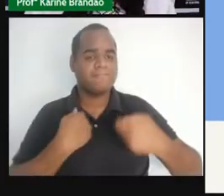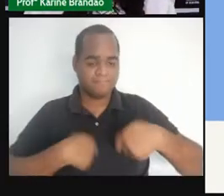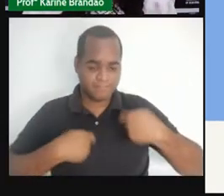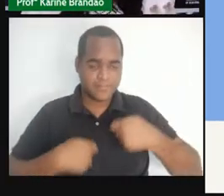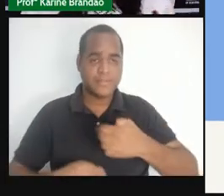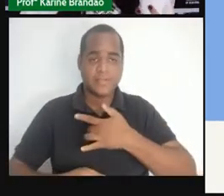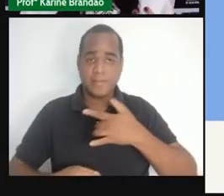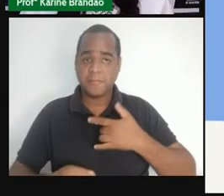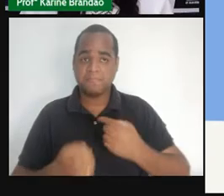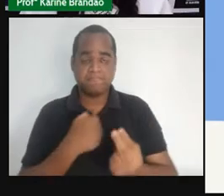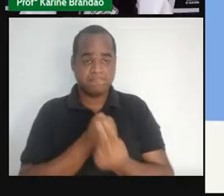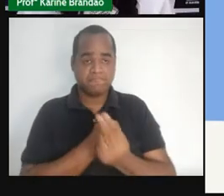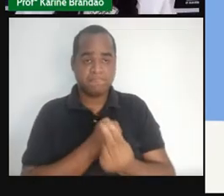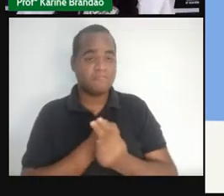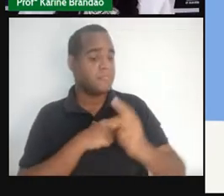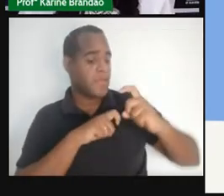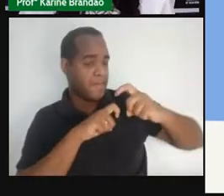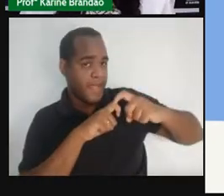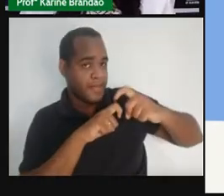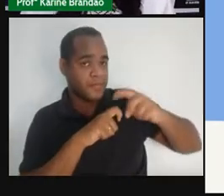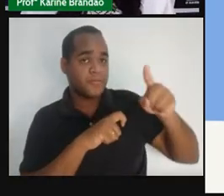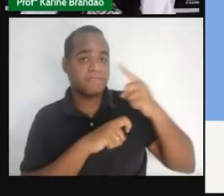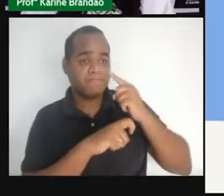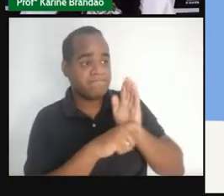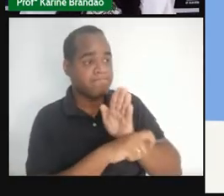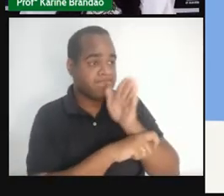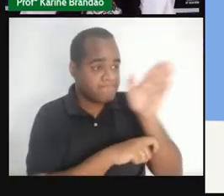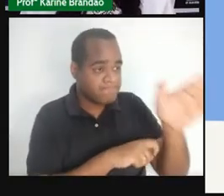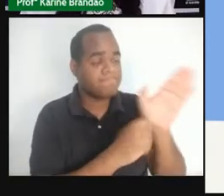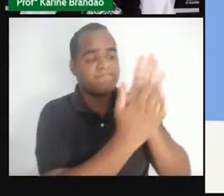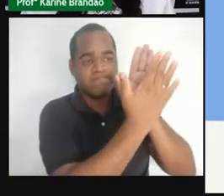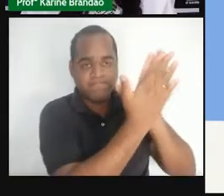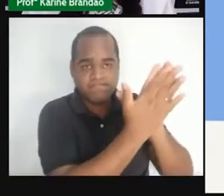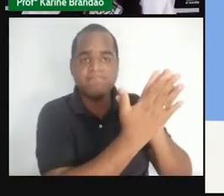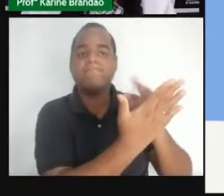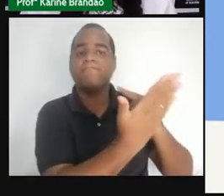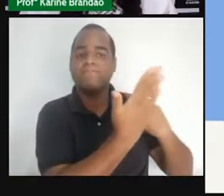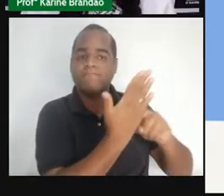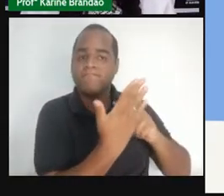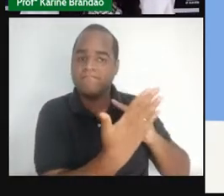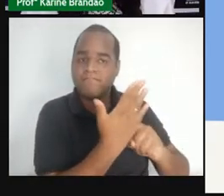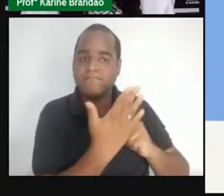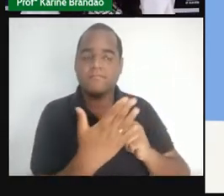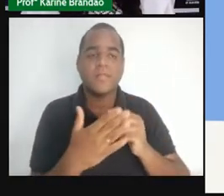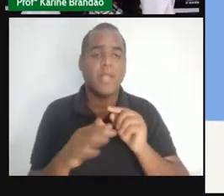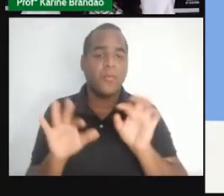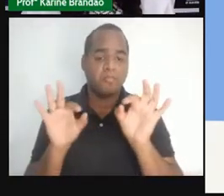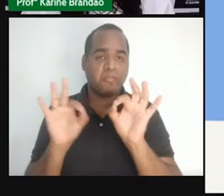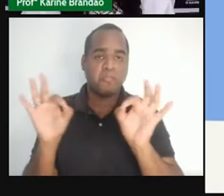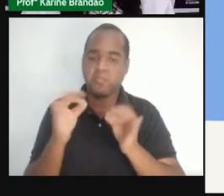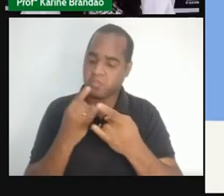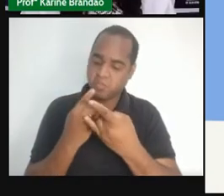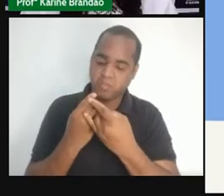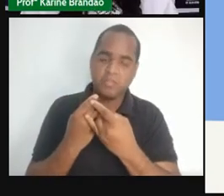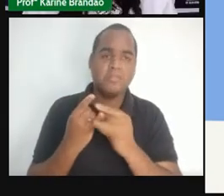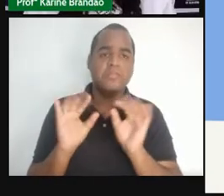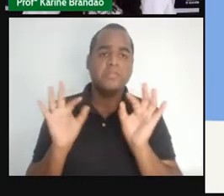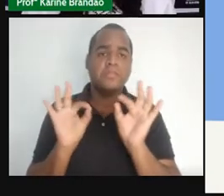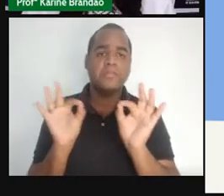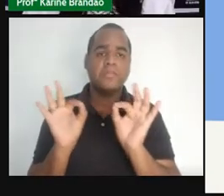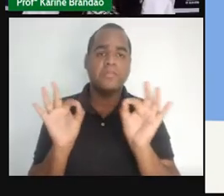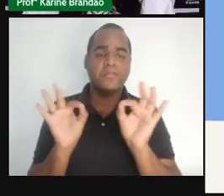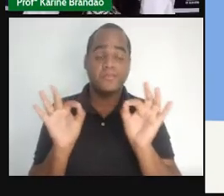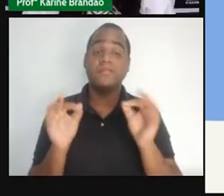acompanhamento médico periódico, se a gente não fizer o uso do preservativo, né? Pra